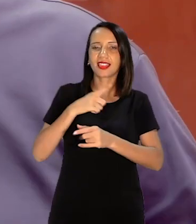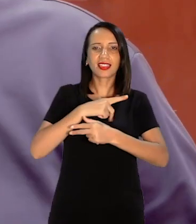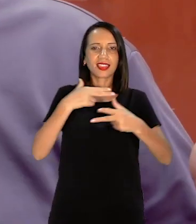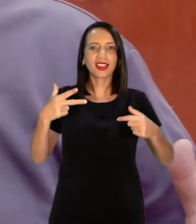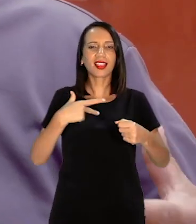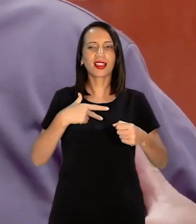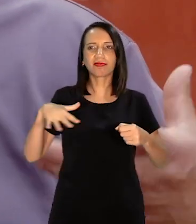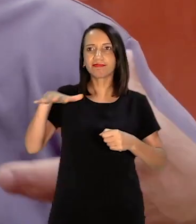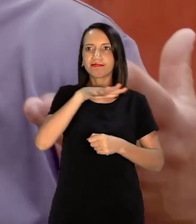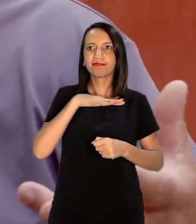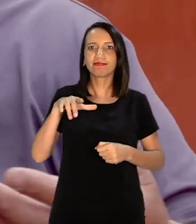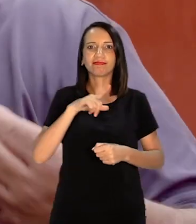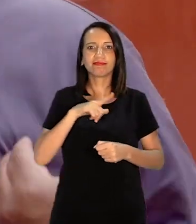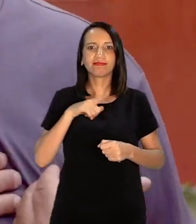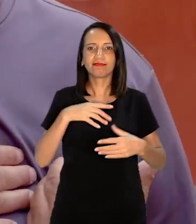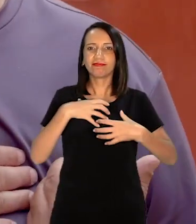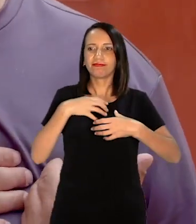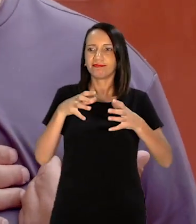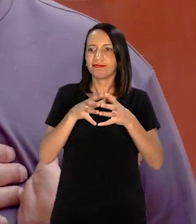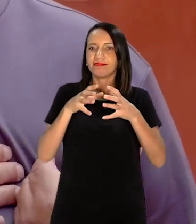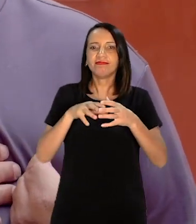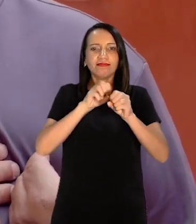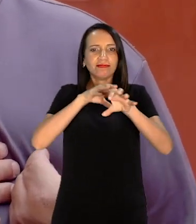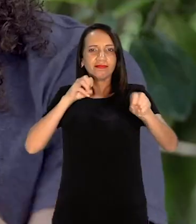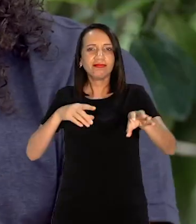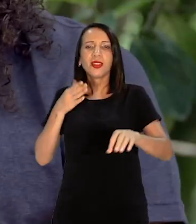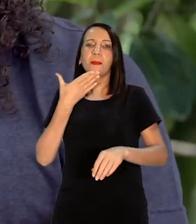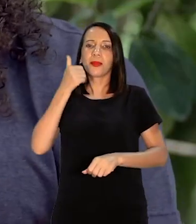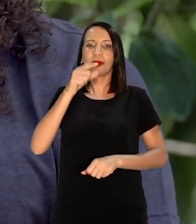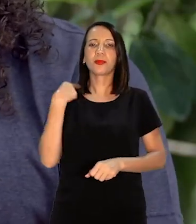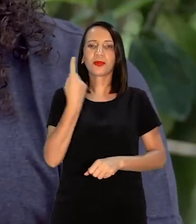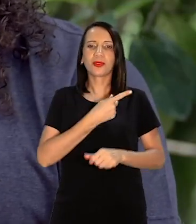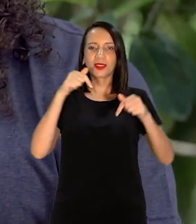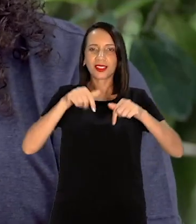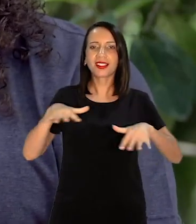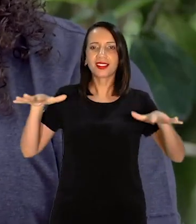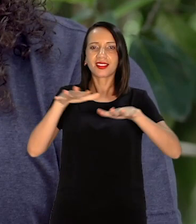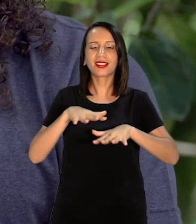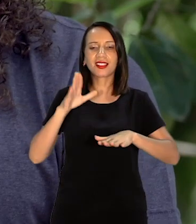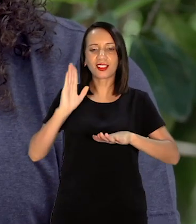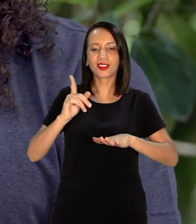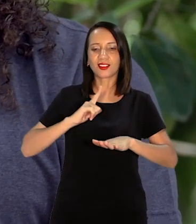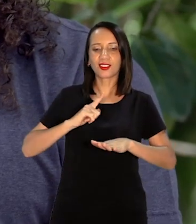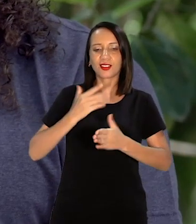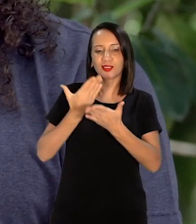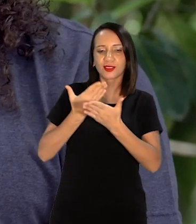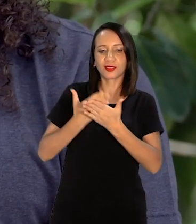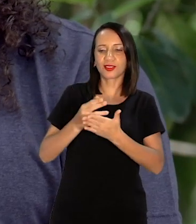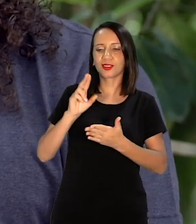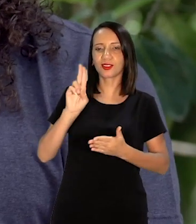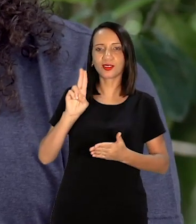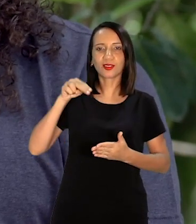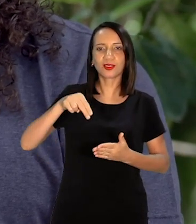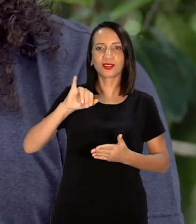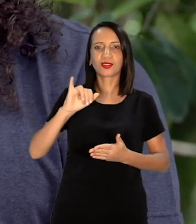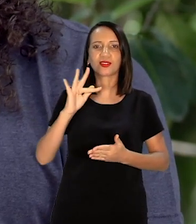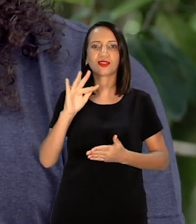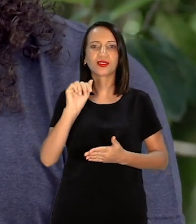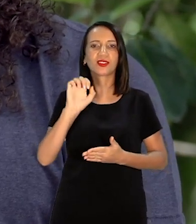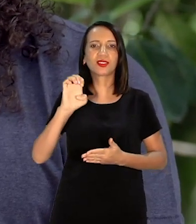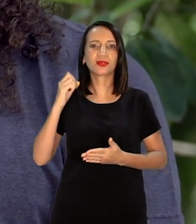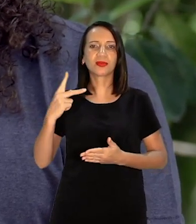houve essa extensão, melhorou para nós aqui Maurício Neves Ela me causou uma certa